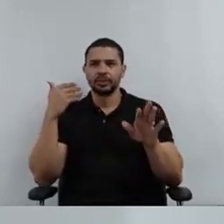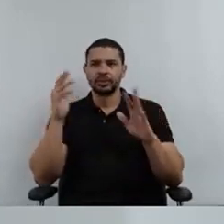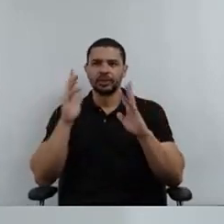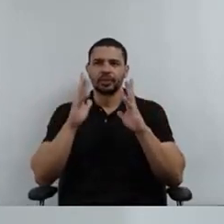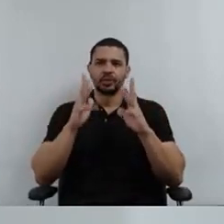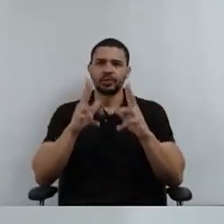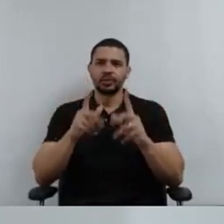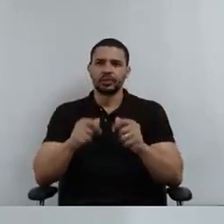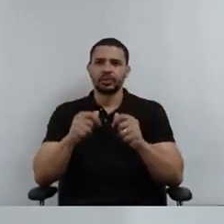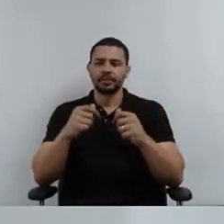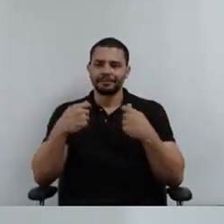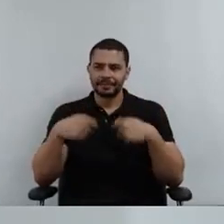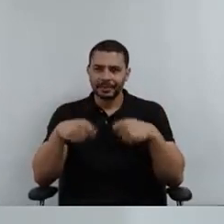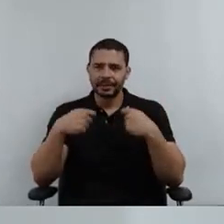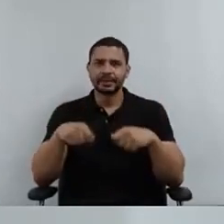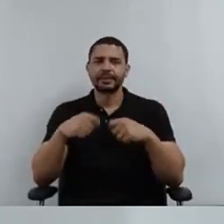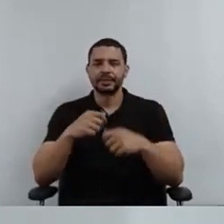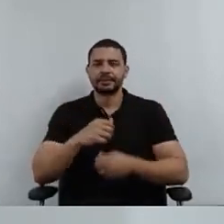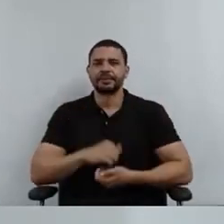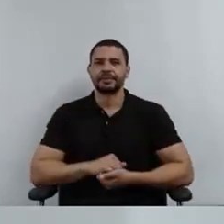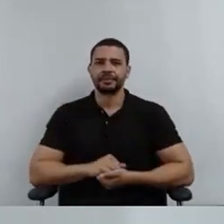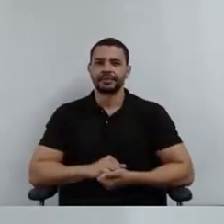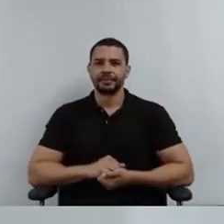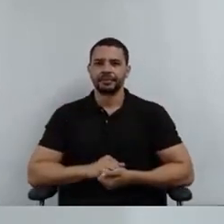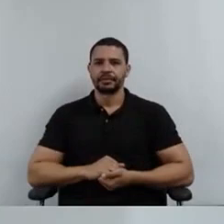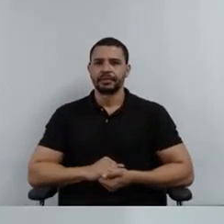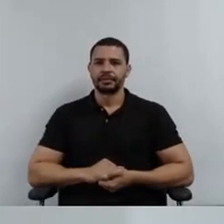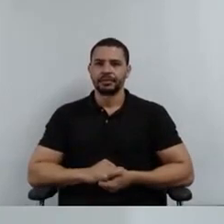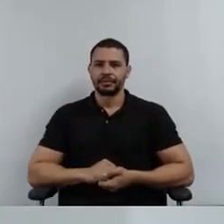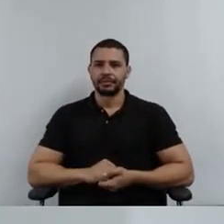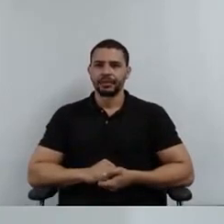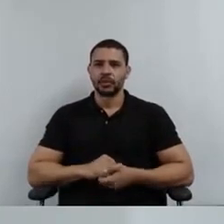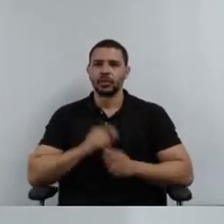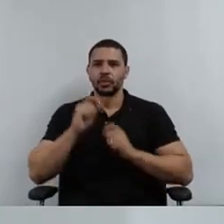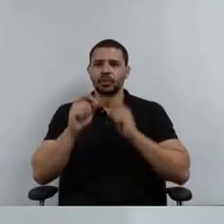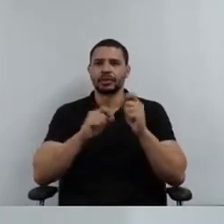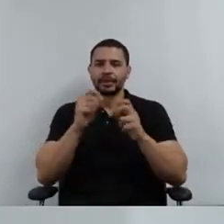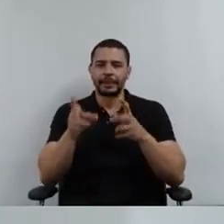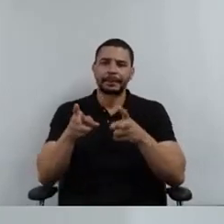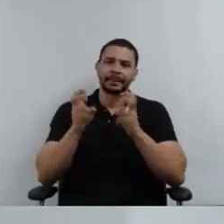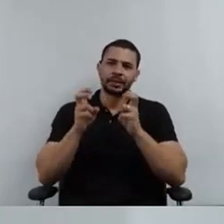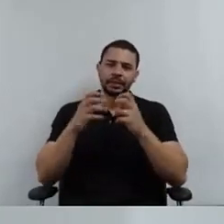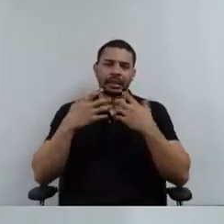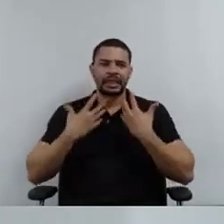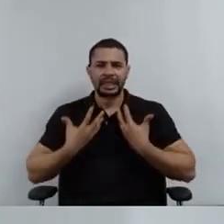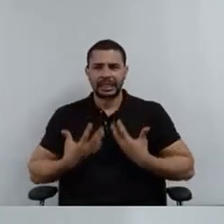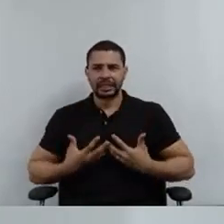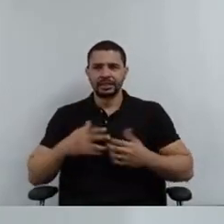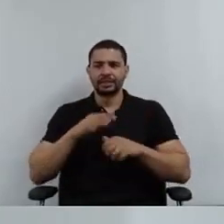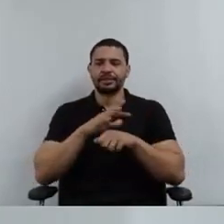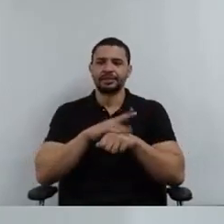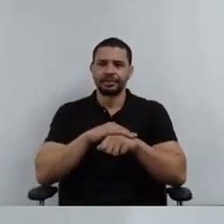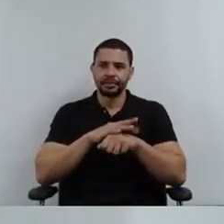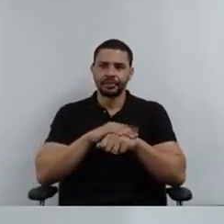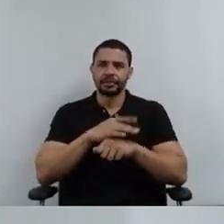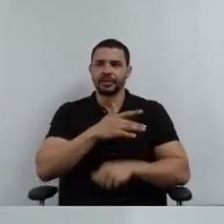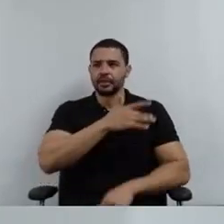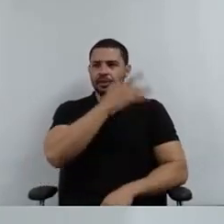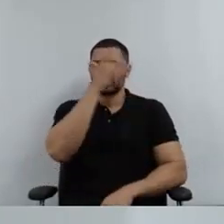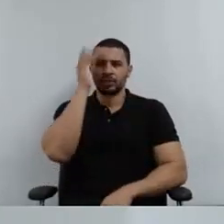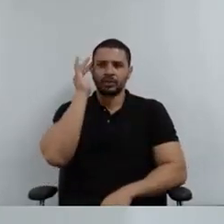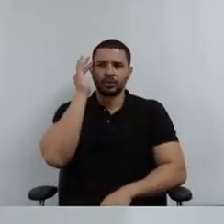que se faça necessário, alimentando o ciclo perverso de fadiga e adoecimento pelas condições de trabalho